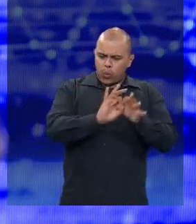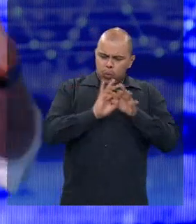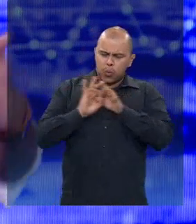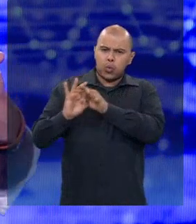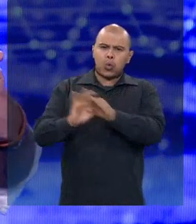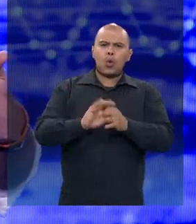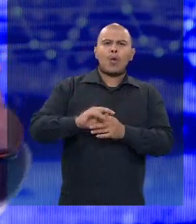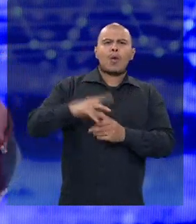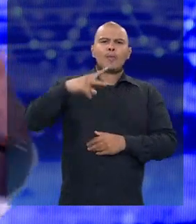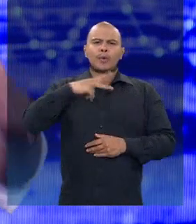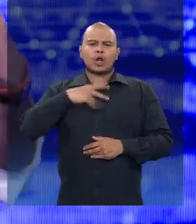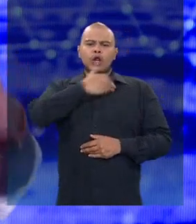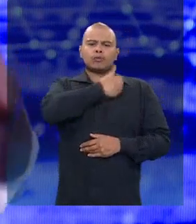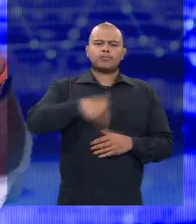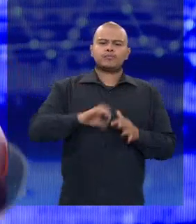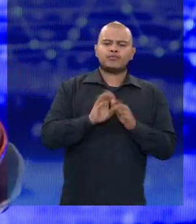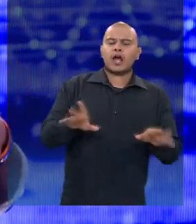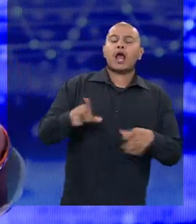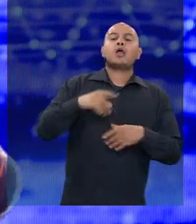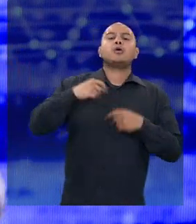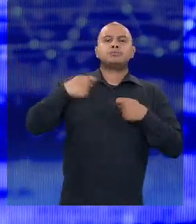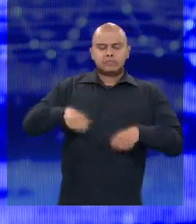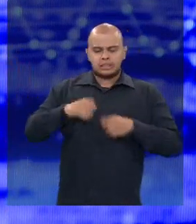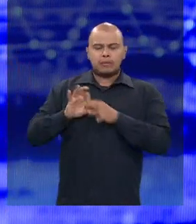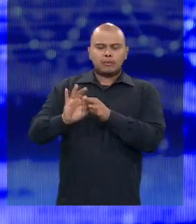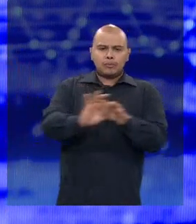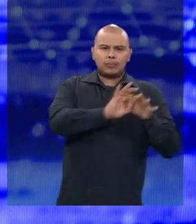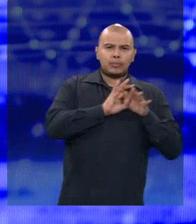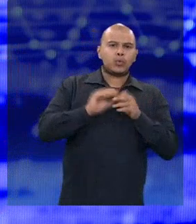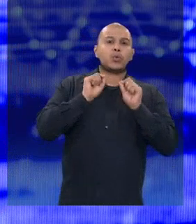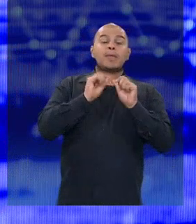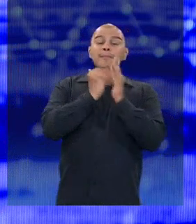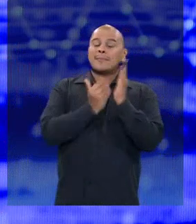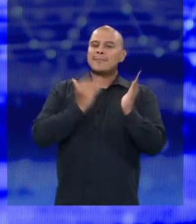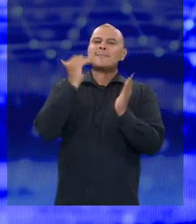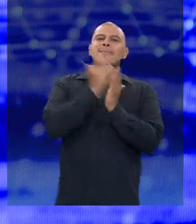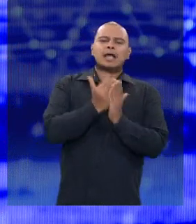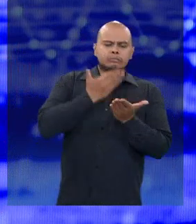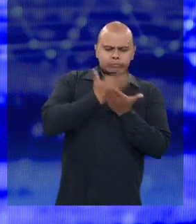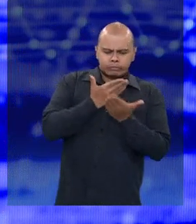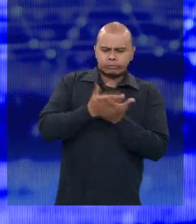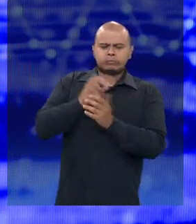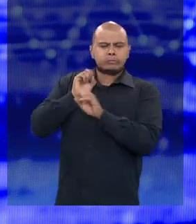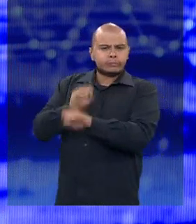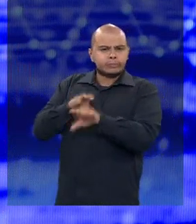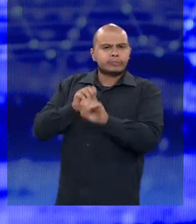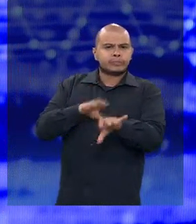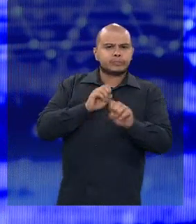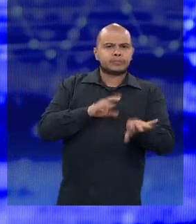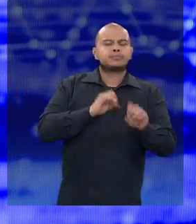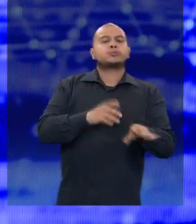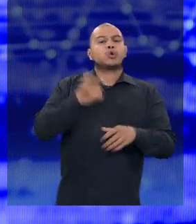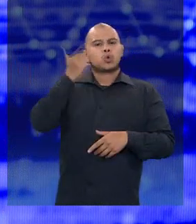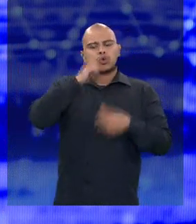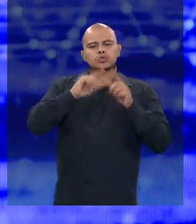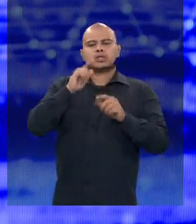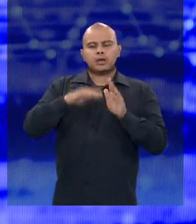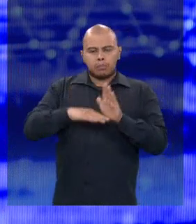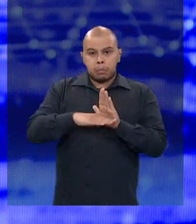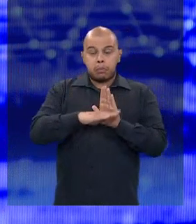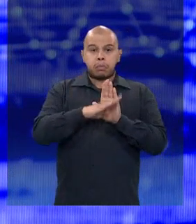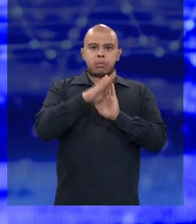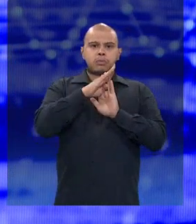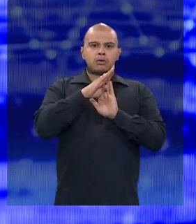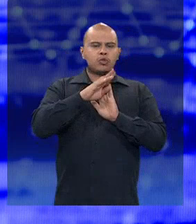privado, ajudar com aulas de reforços para recuperar o tempo perdido. O nível de proficiência não é 90% que está